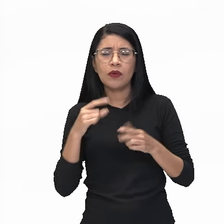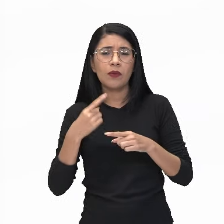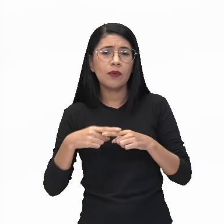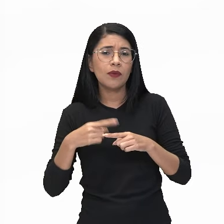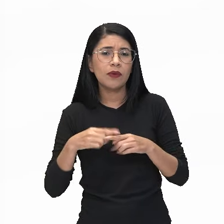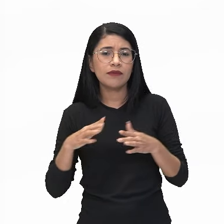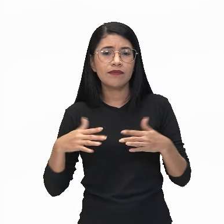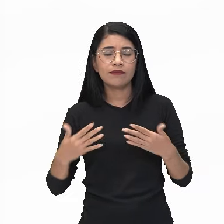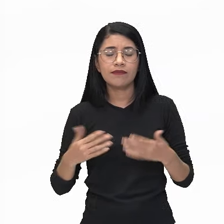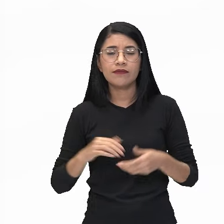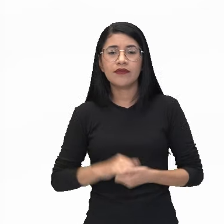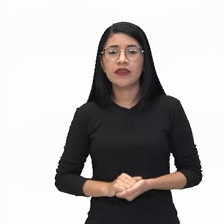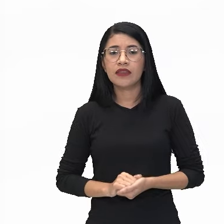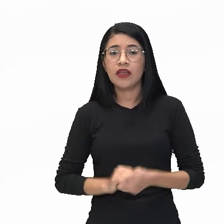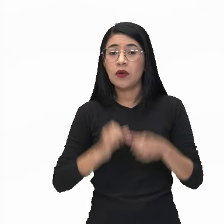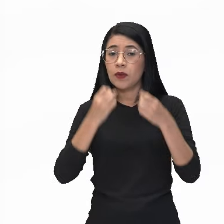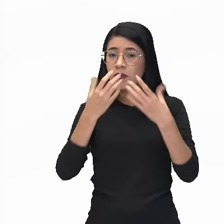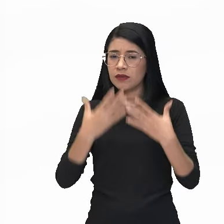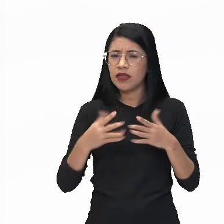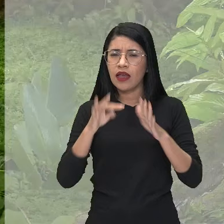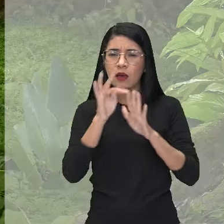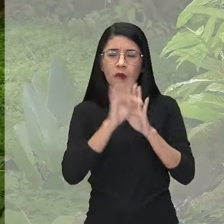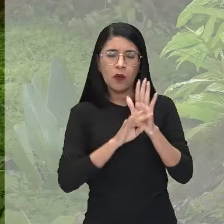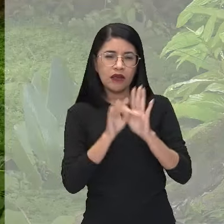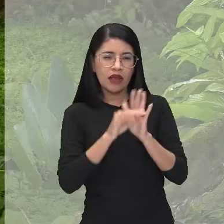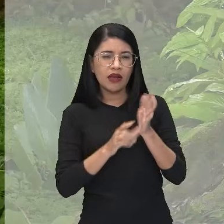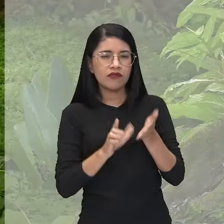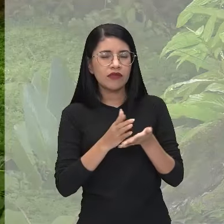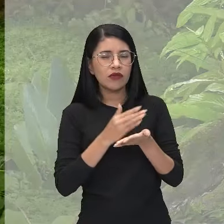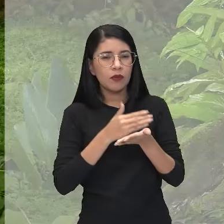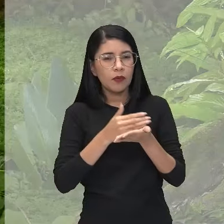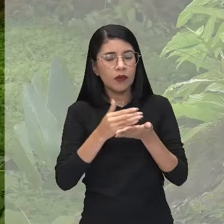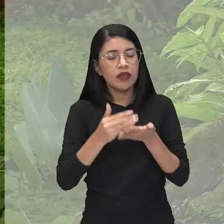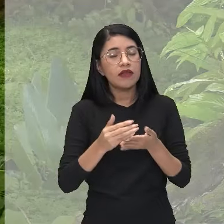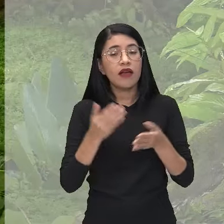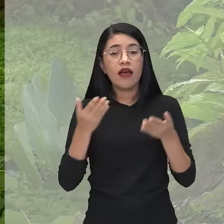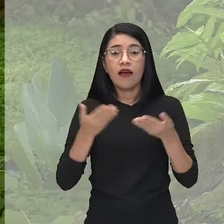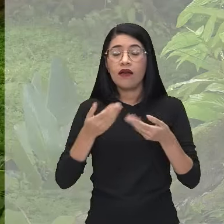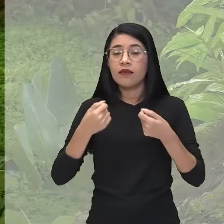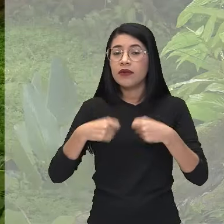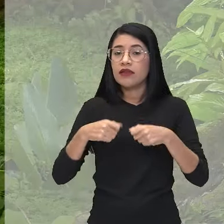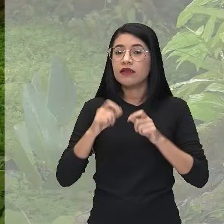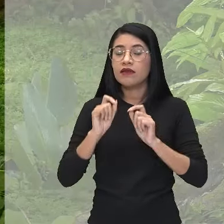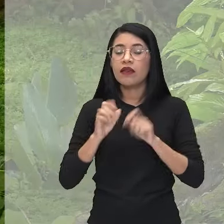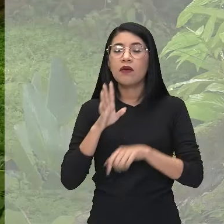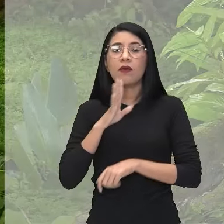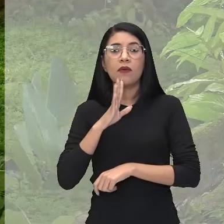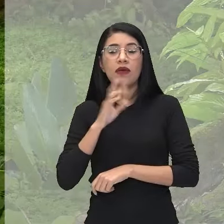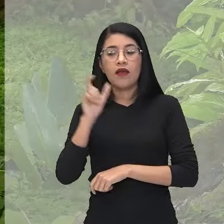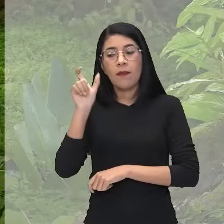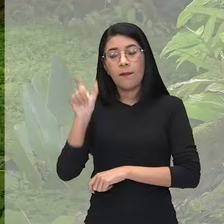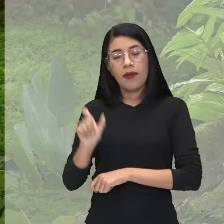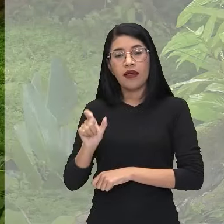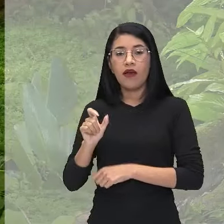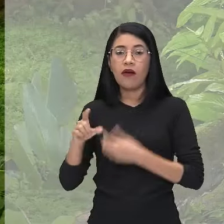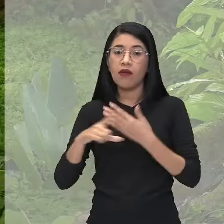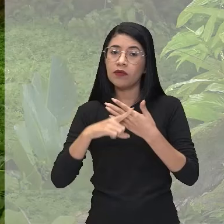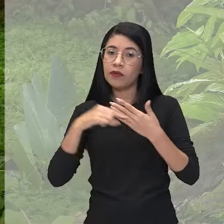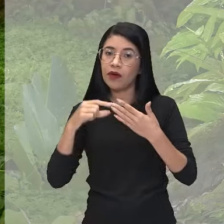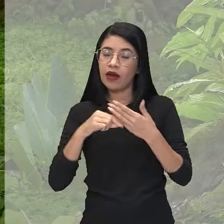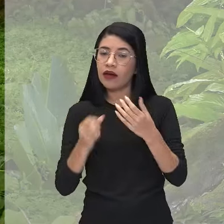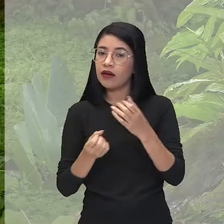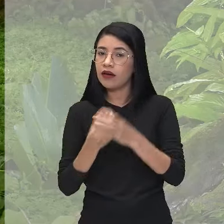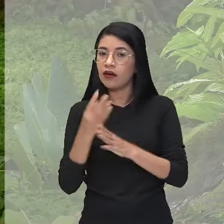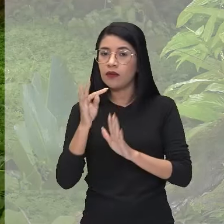texto? Já falei do texto ali no início, né? E agora nós precisamos conhecer, então, o autor do